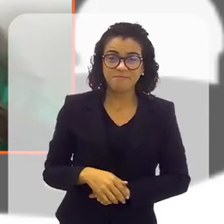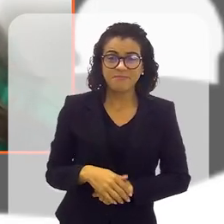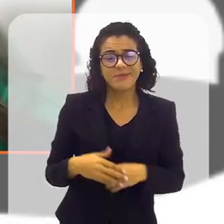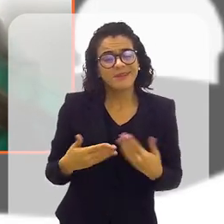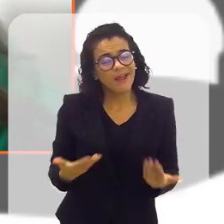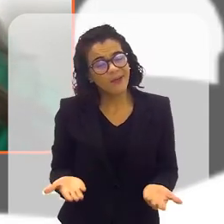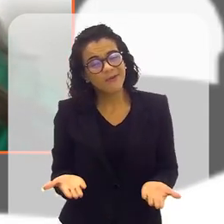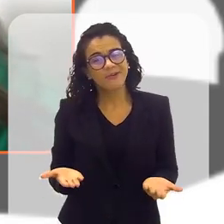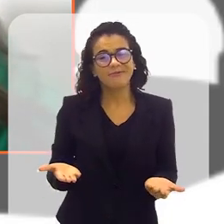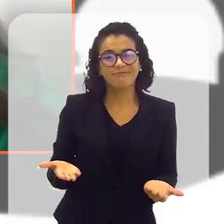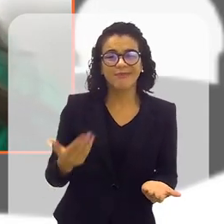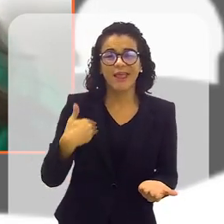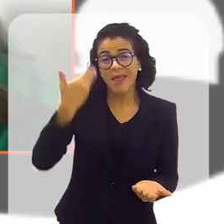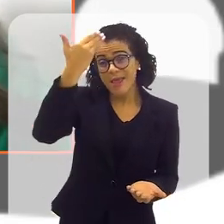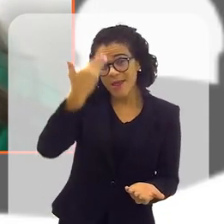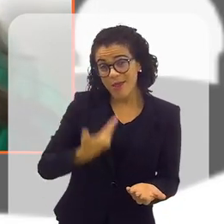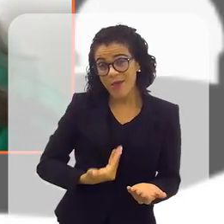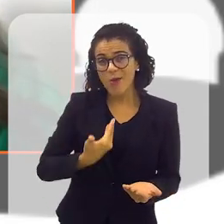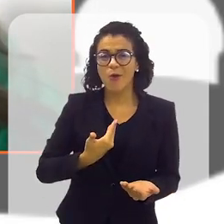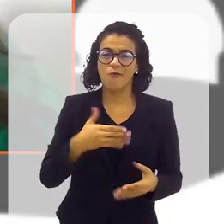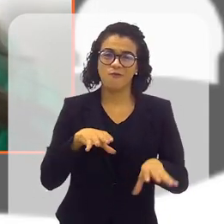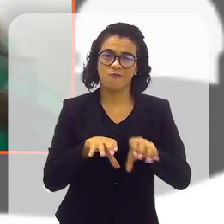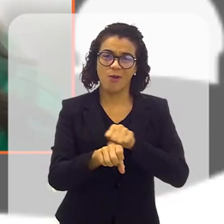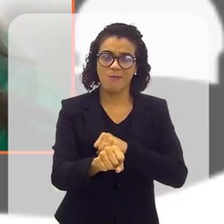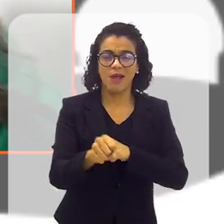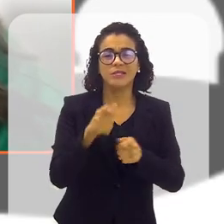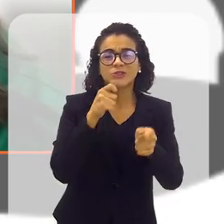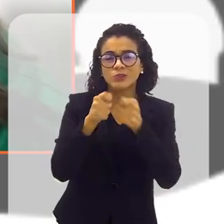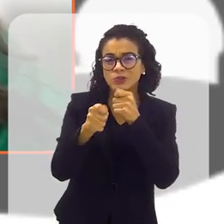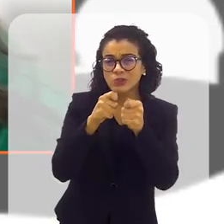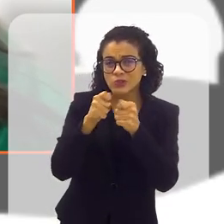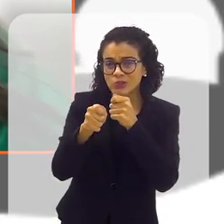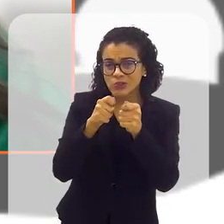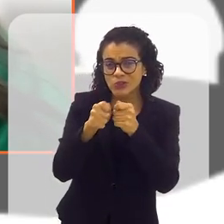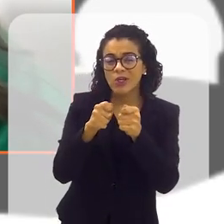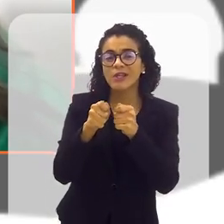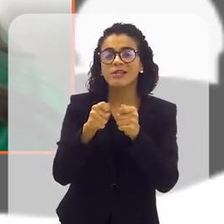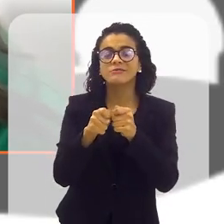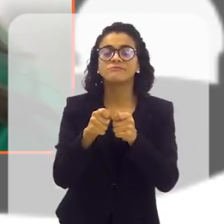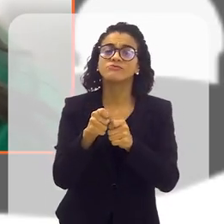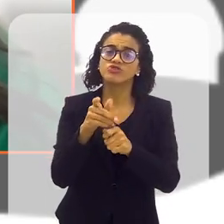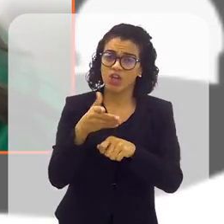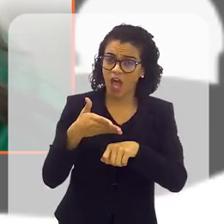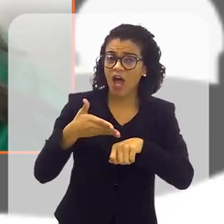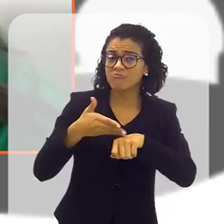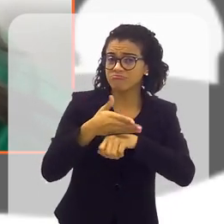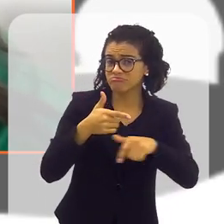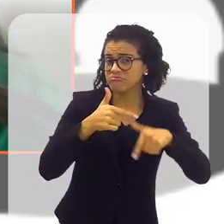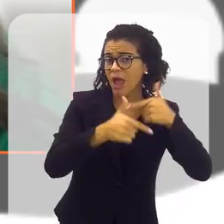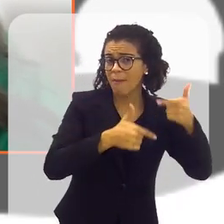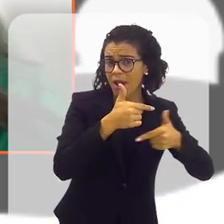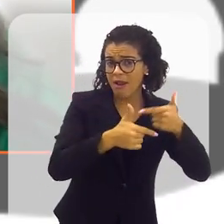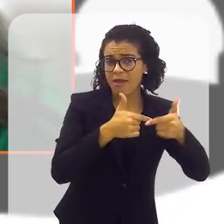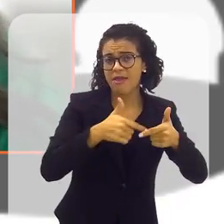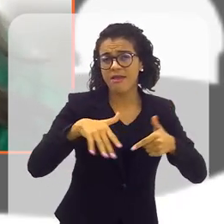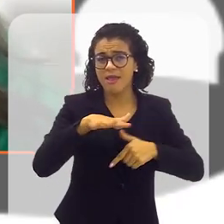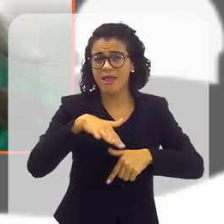Então, assim, eu, como jornalista, atuei em algumas emissoras de TV,